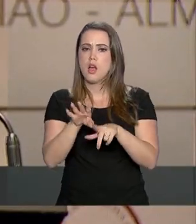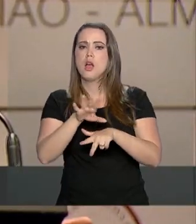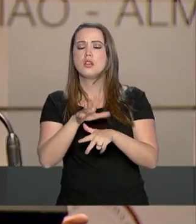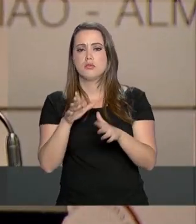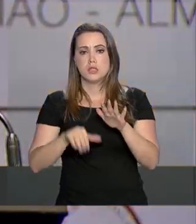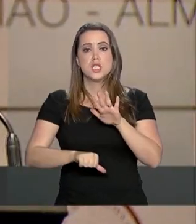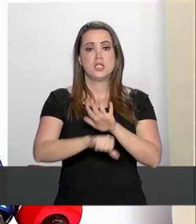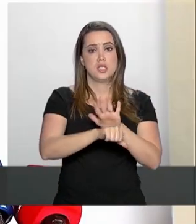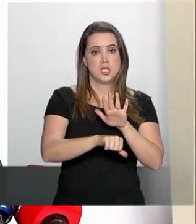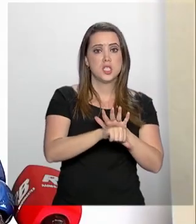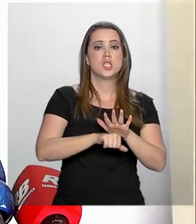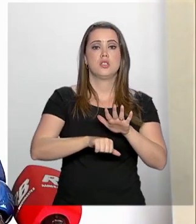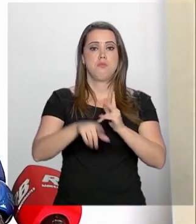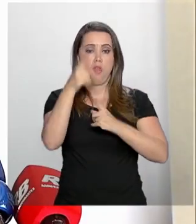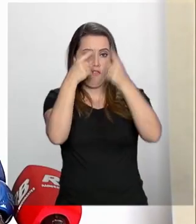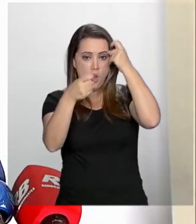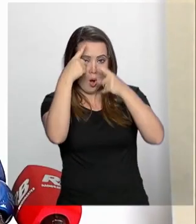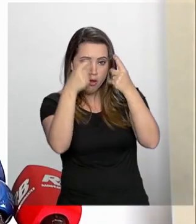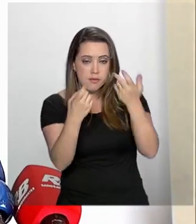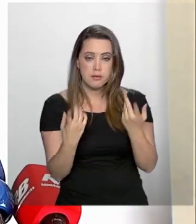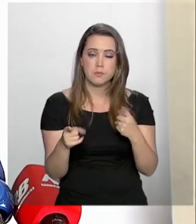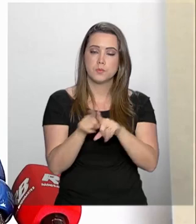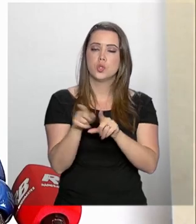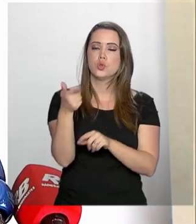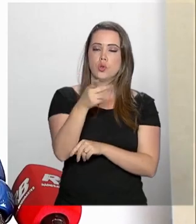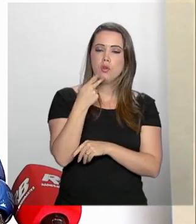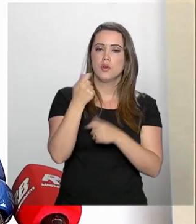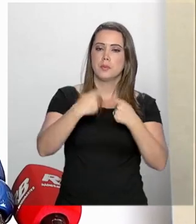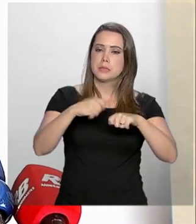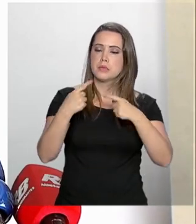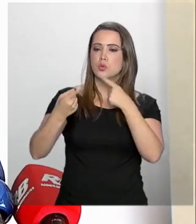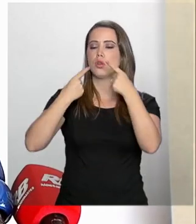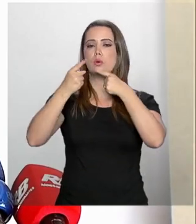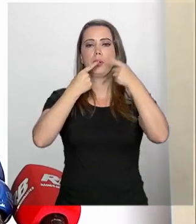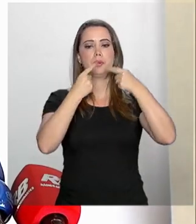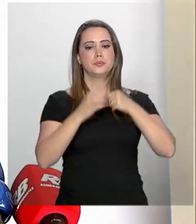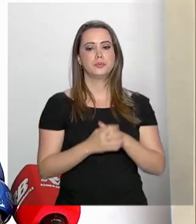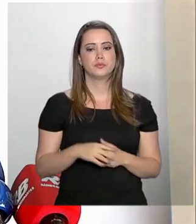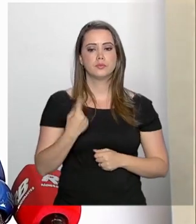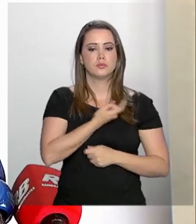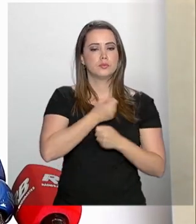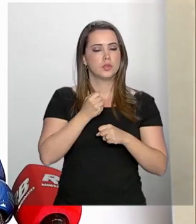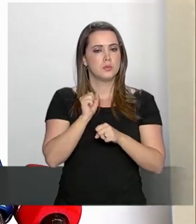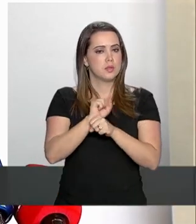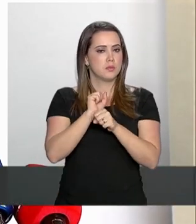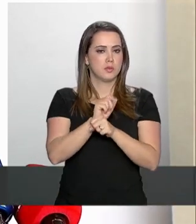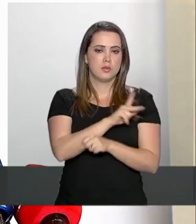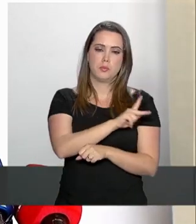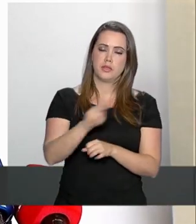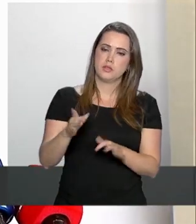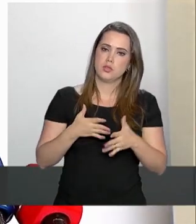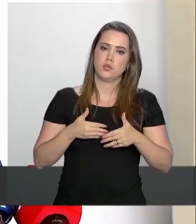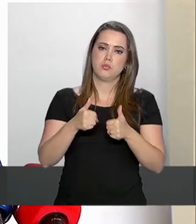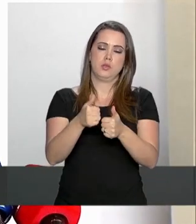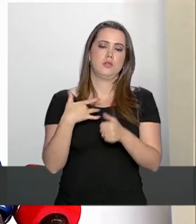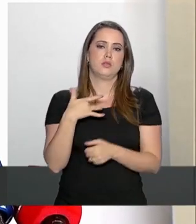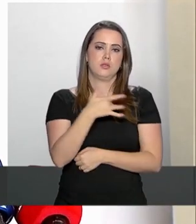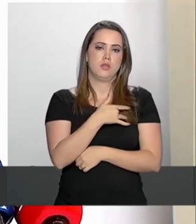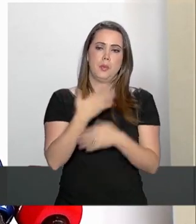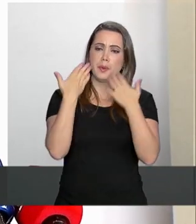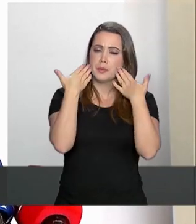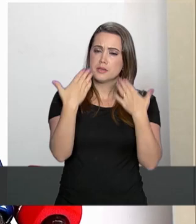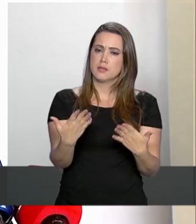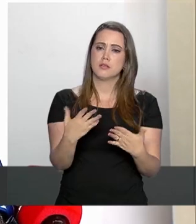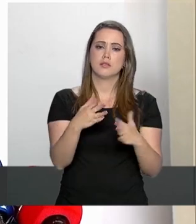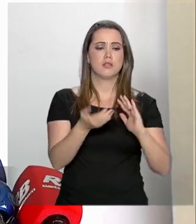grave violência. E, mais uma vez, defendeu o diálogo. Nós estamos esperando o presidente se estabelecer de saúde para apresentar esse